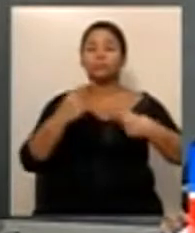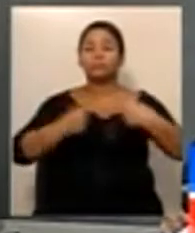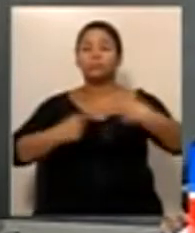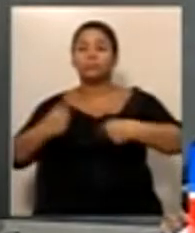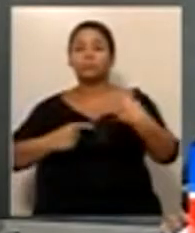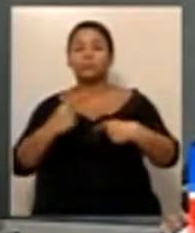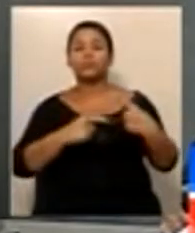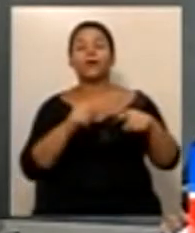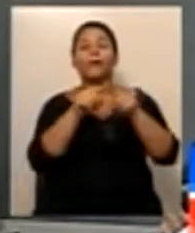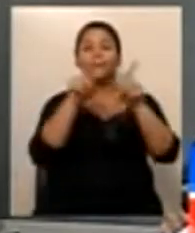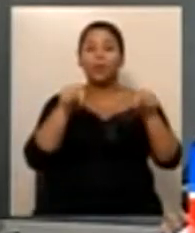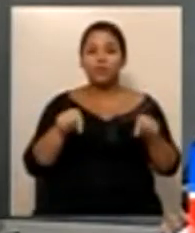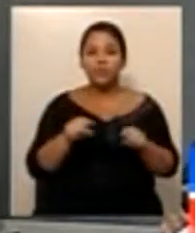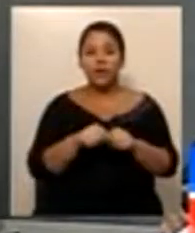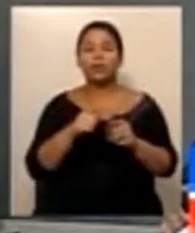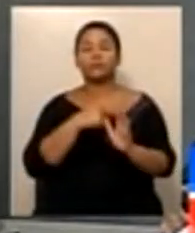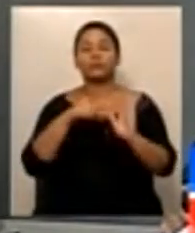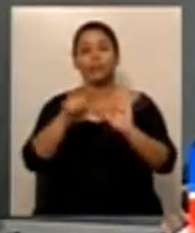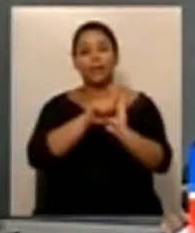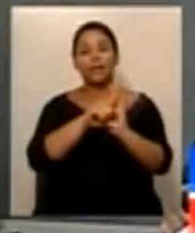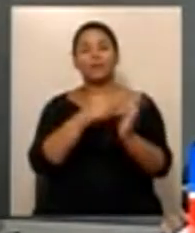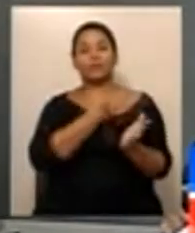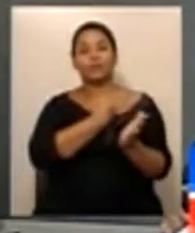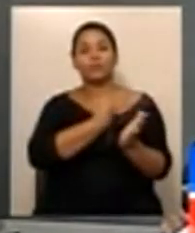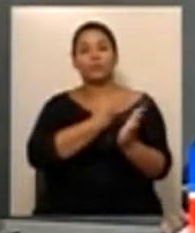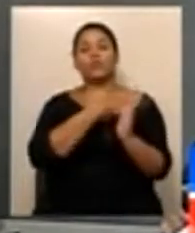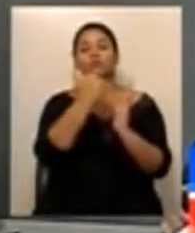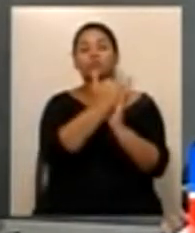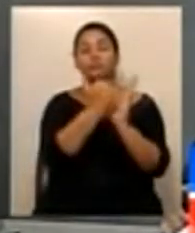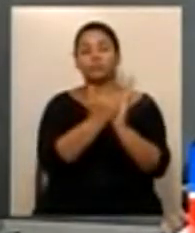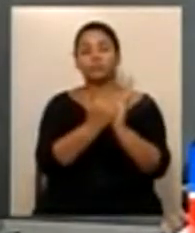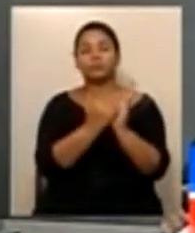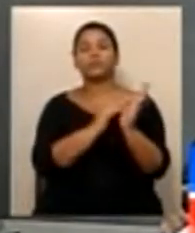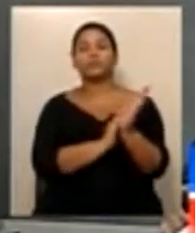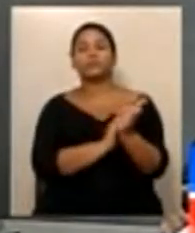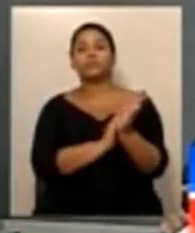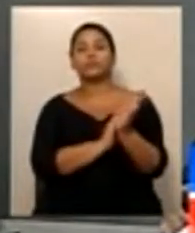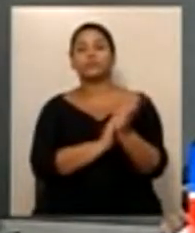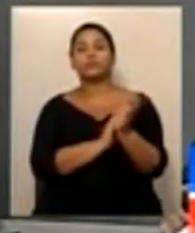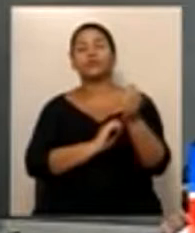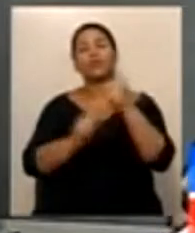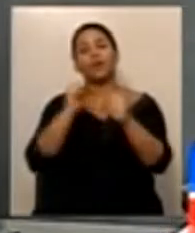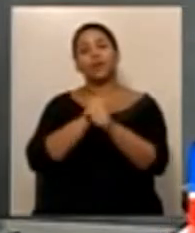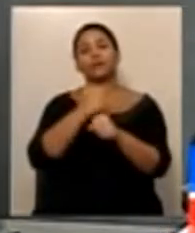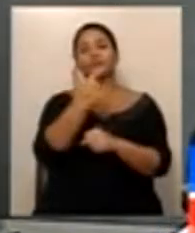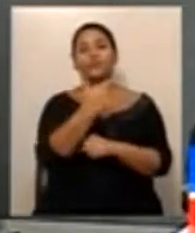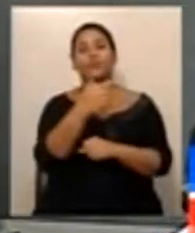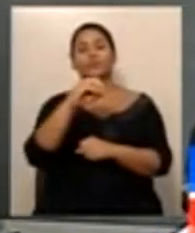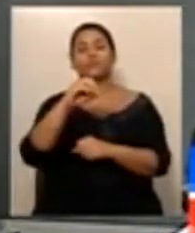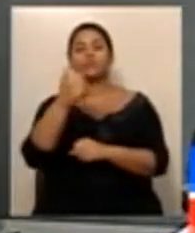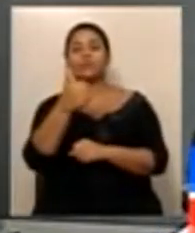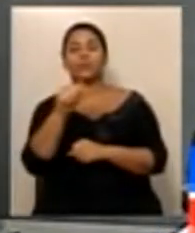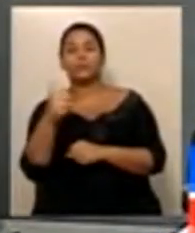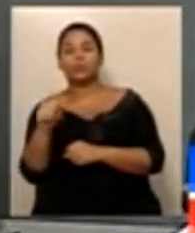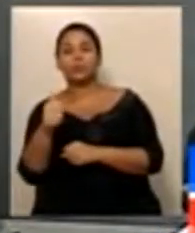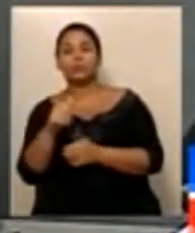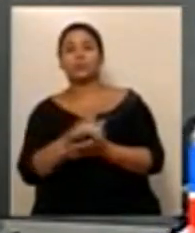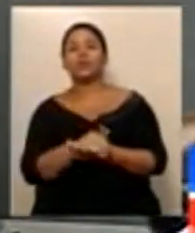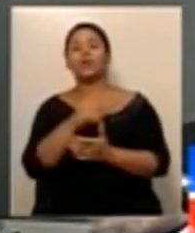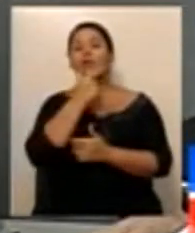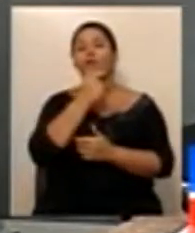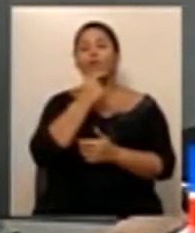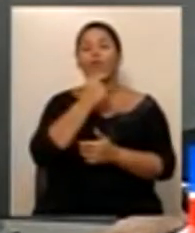ao projeto de lei número 35, barra 2011, de autoria do deputado João Henrique